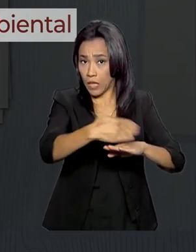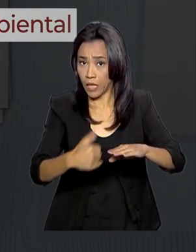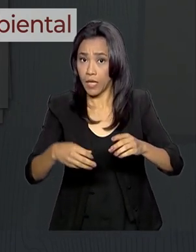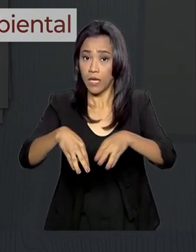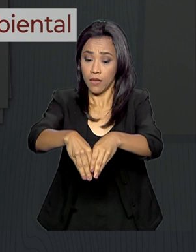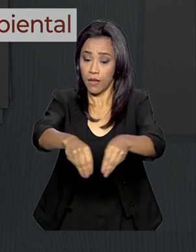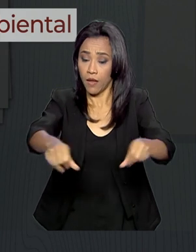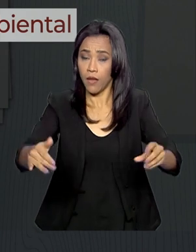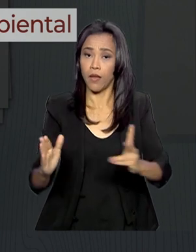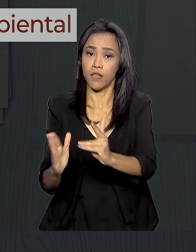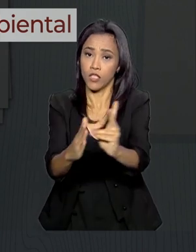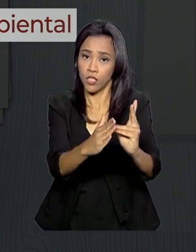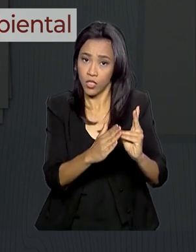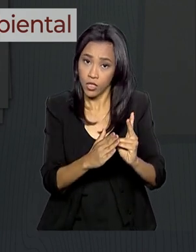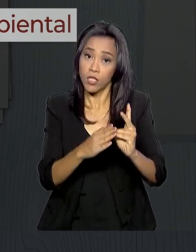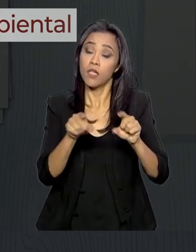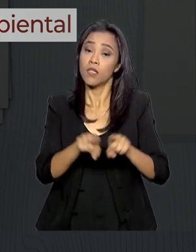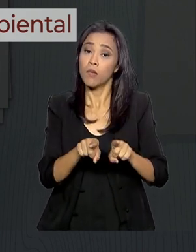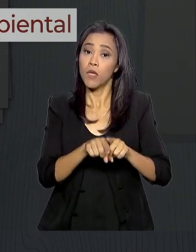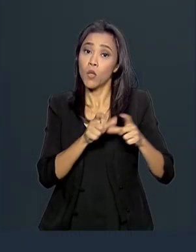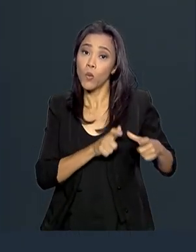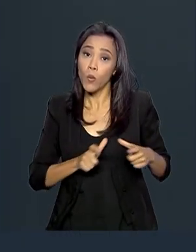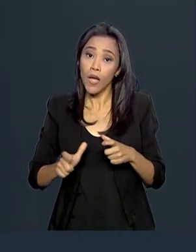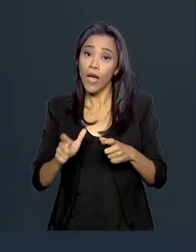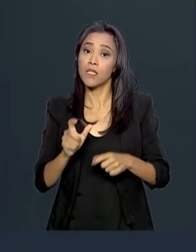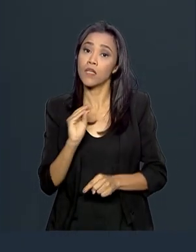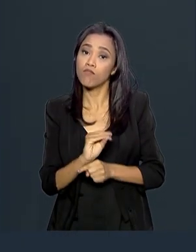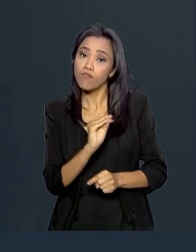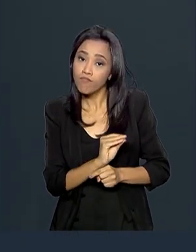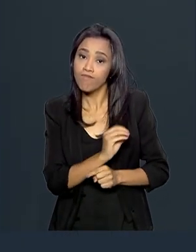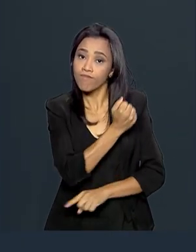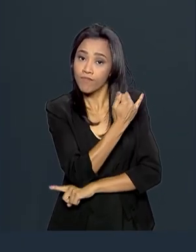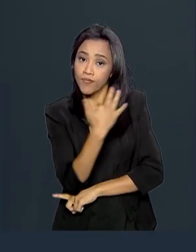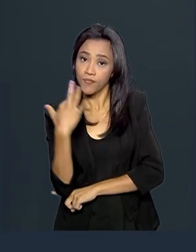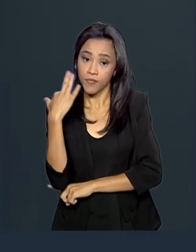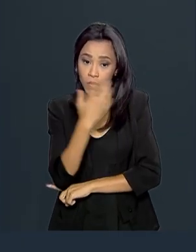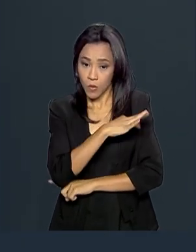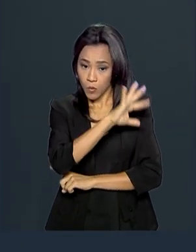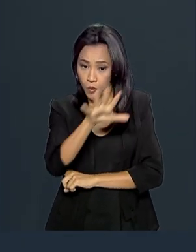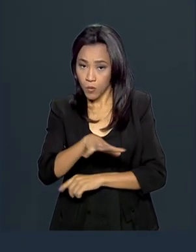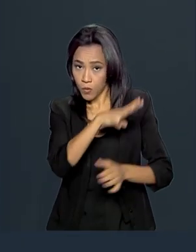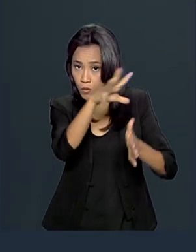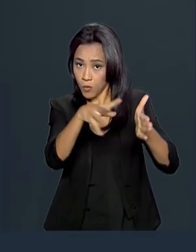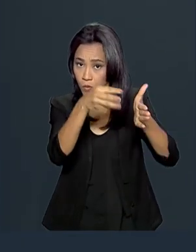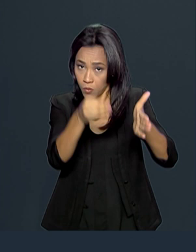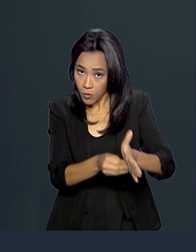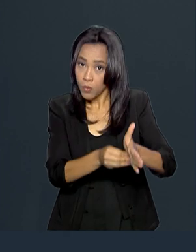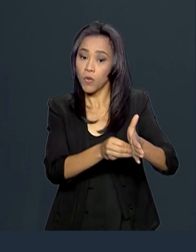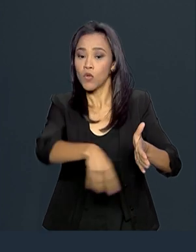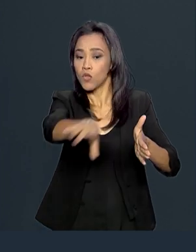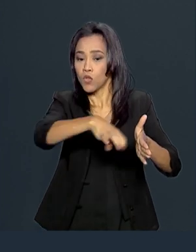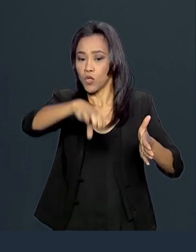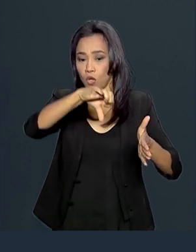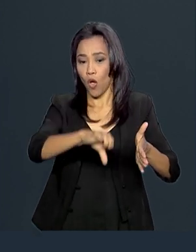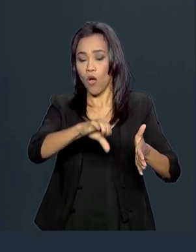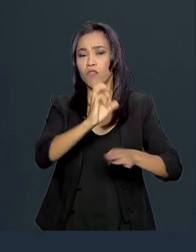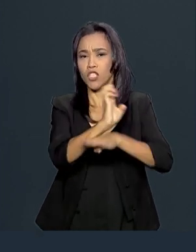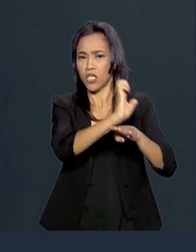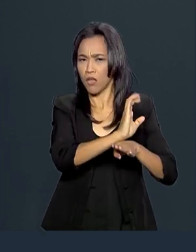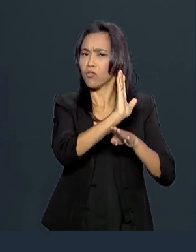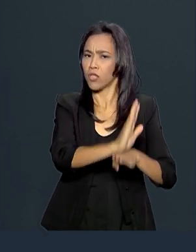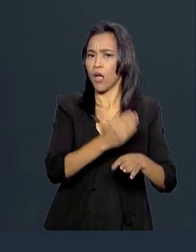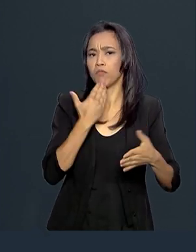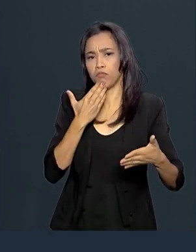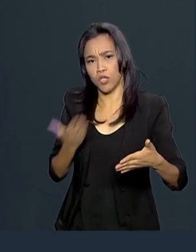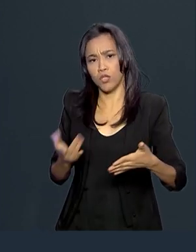indígenas e unidades federais de conservação. Os nove estados que compõem a Amazônia Legal já formalizaram a solicitação